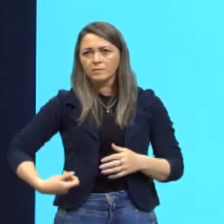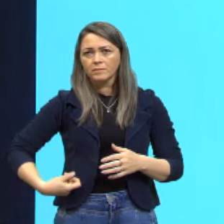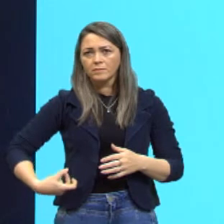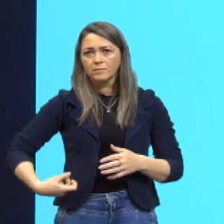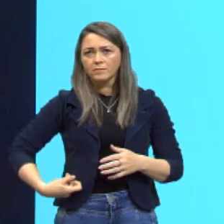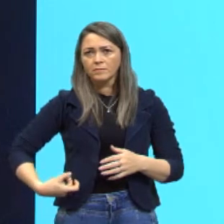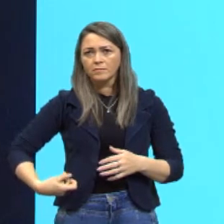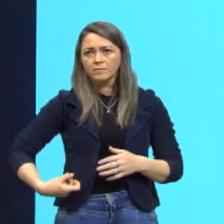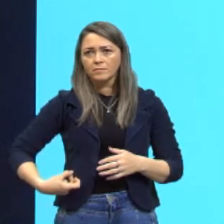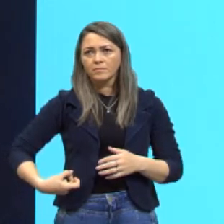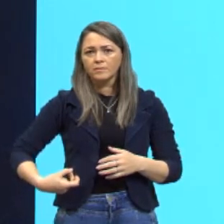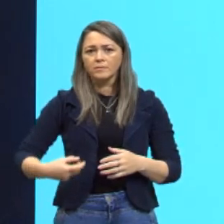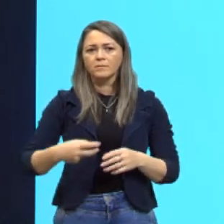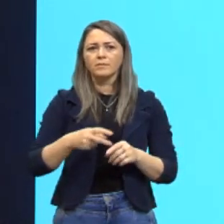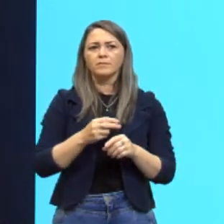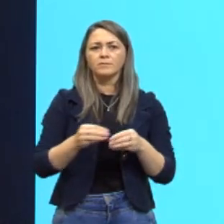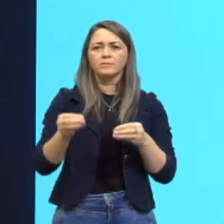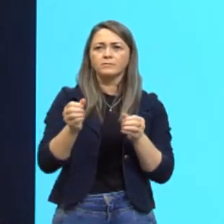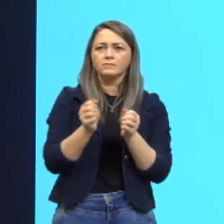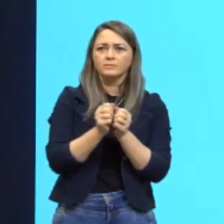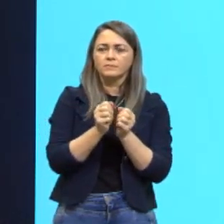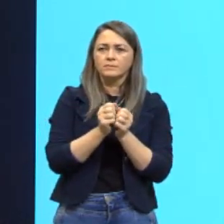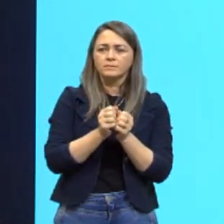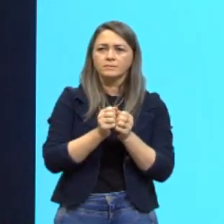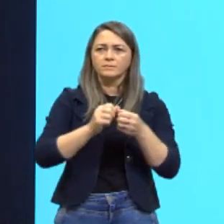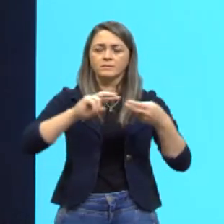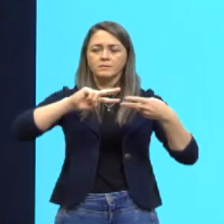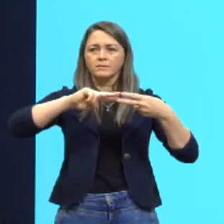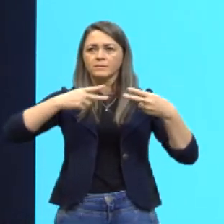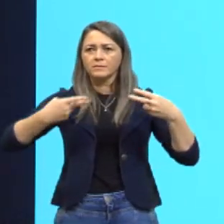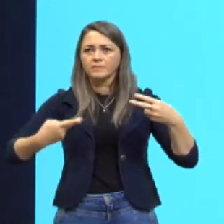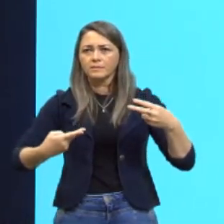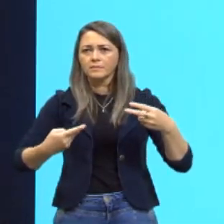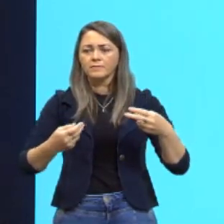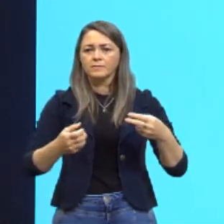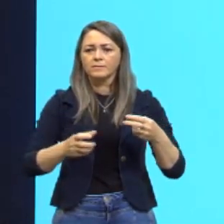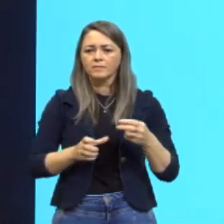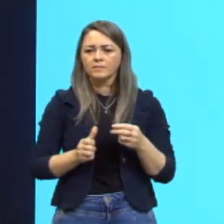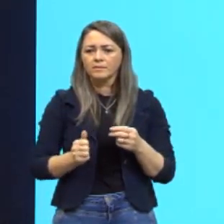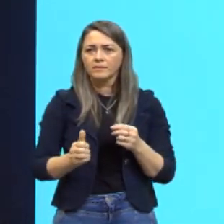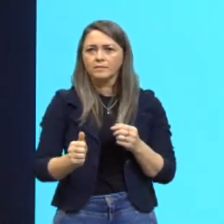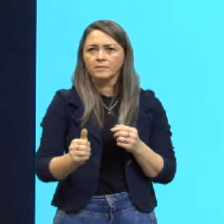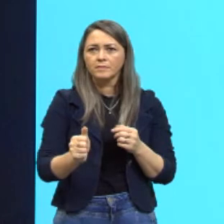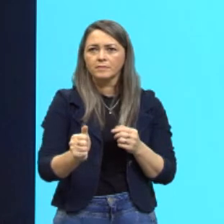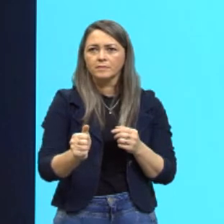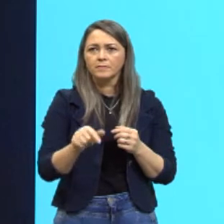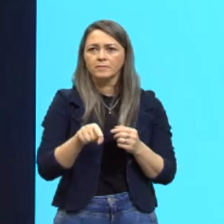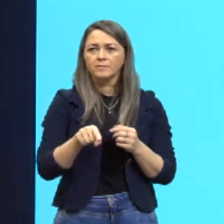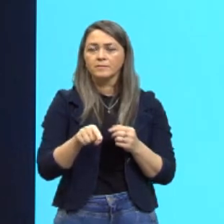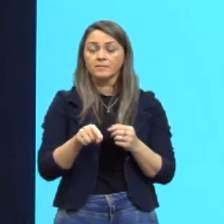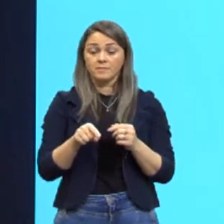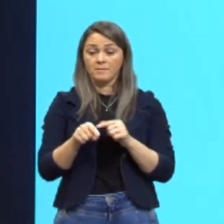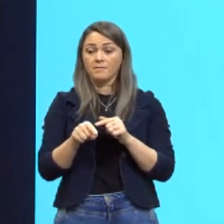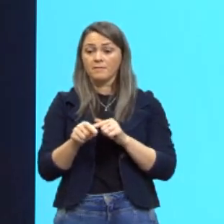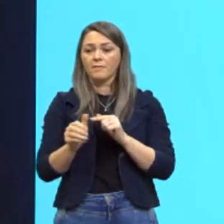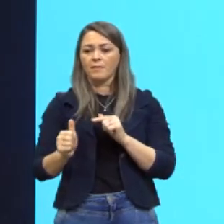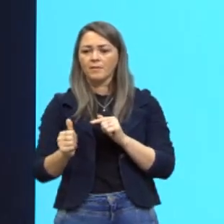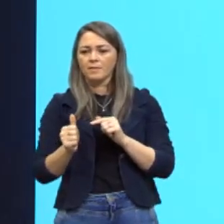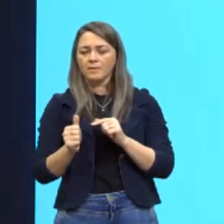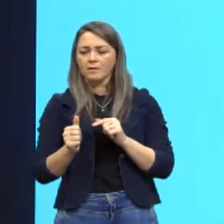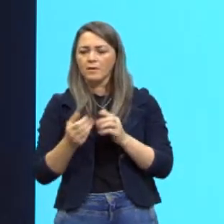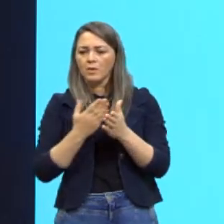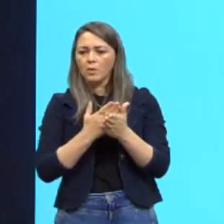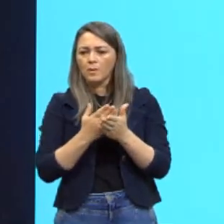junto com o DNA dessa bactéria. E aí, essa bactéria passa a